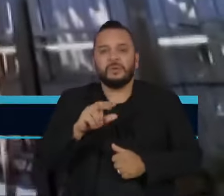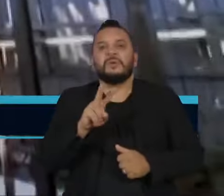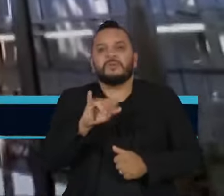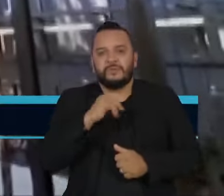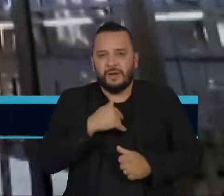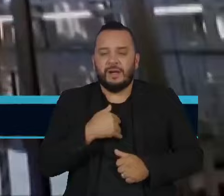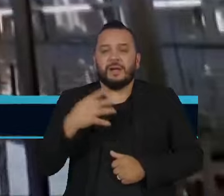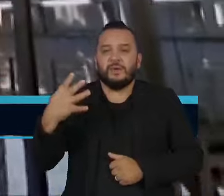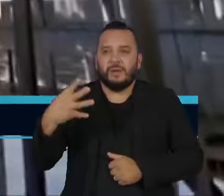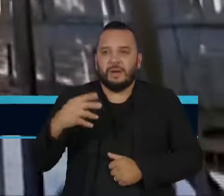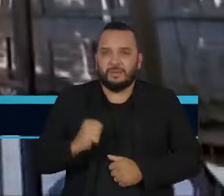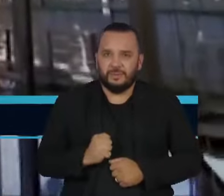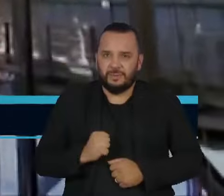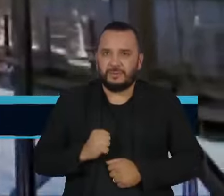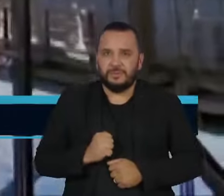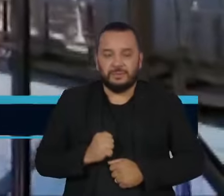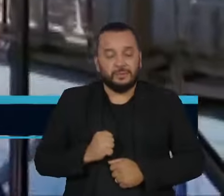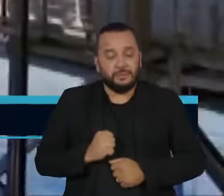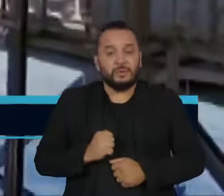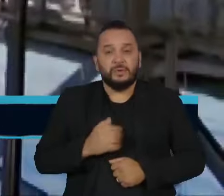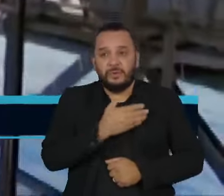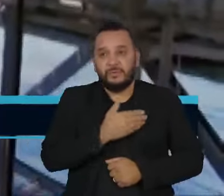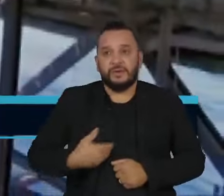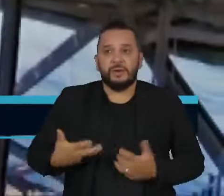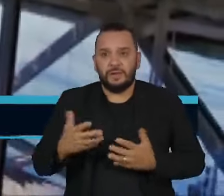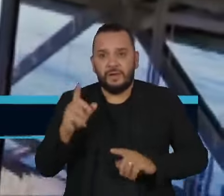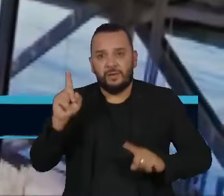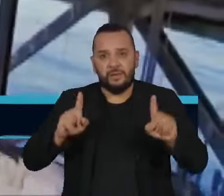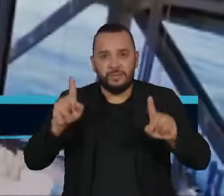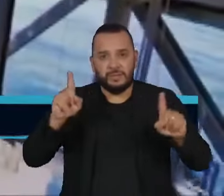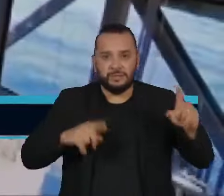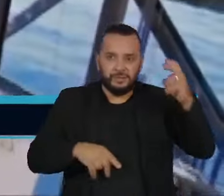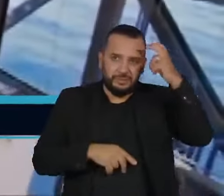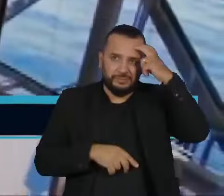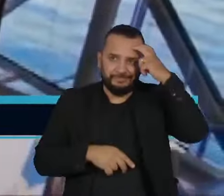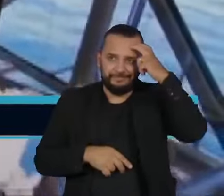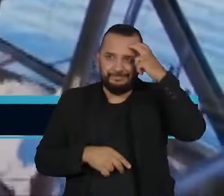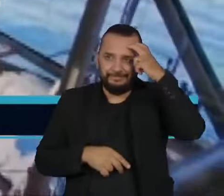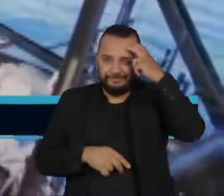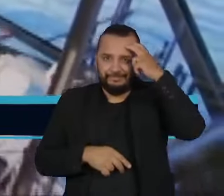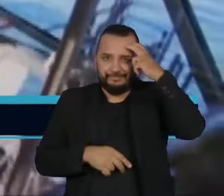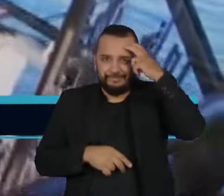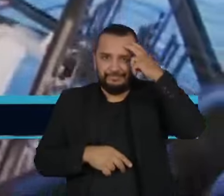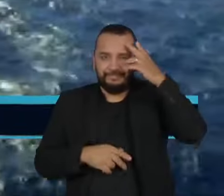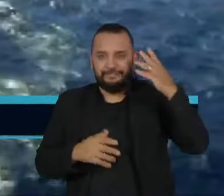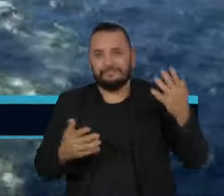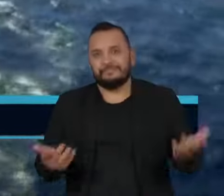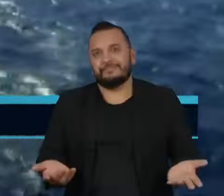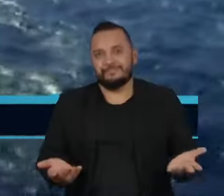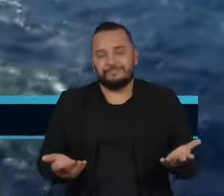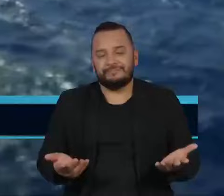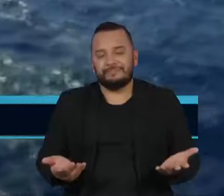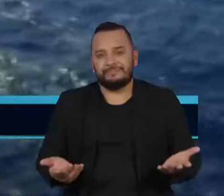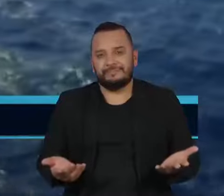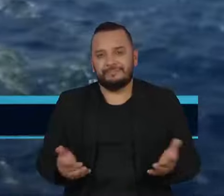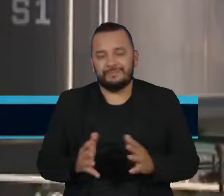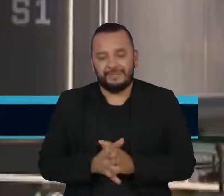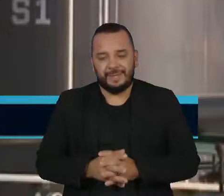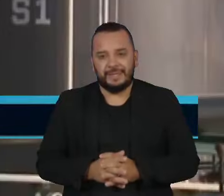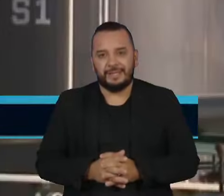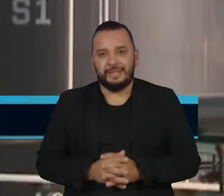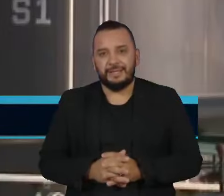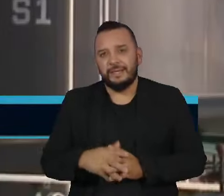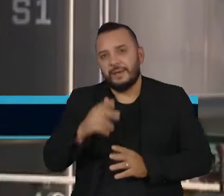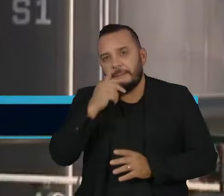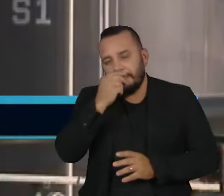O governo quer competir com a Arábia Saudita, assim como